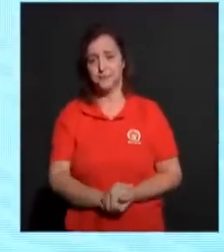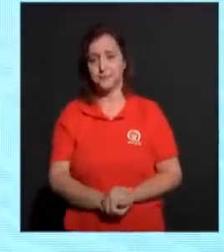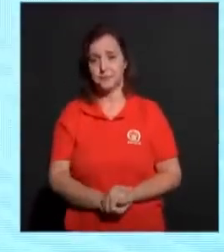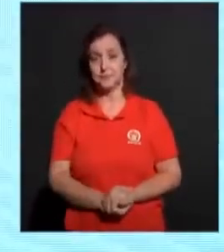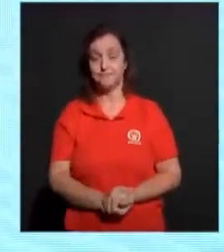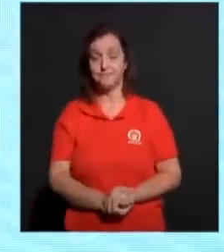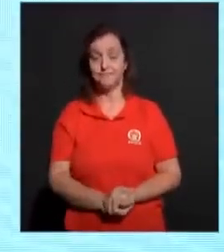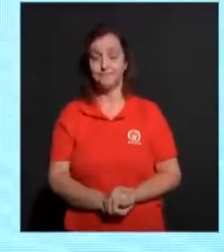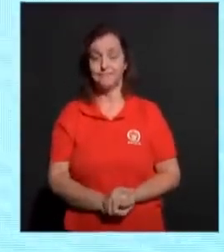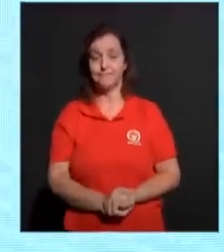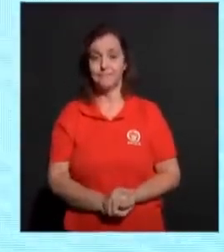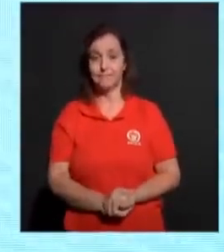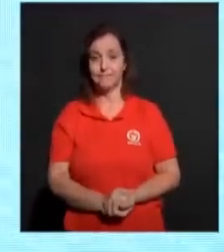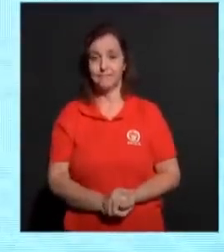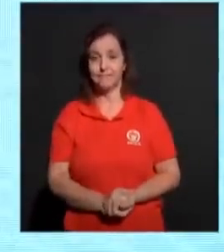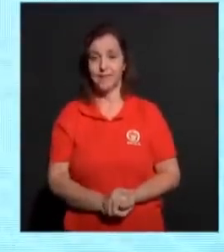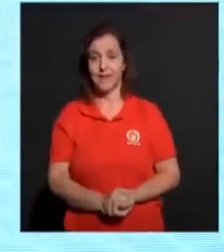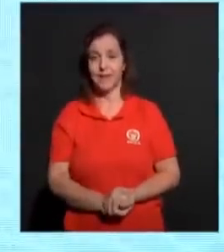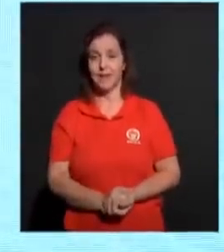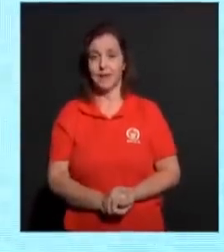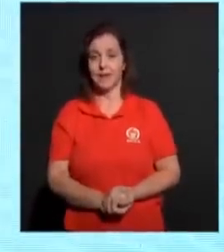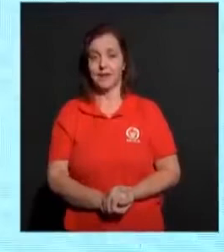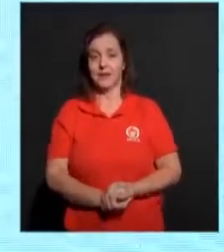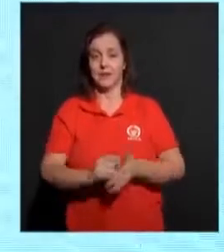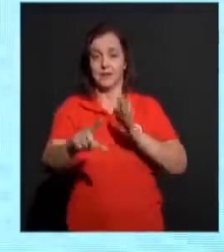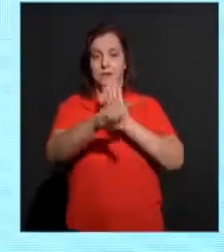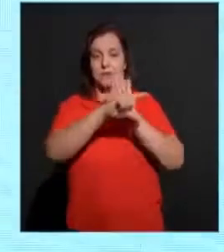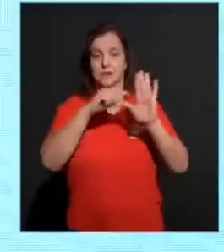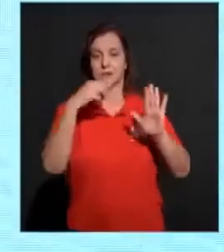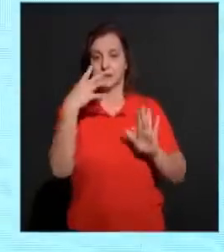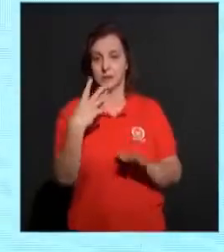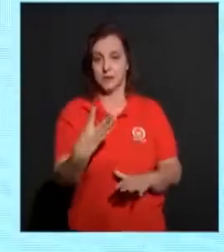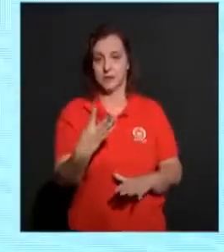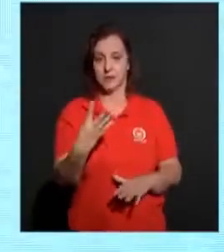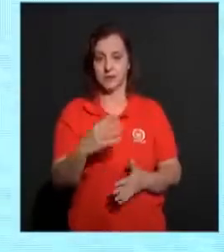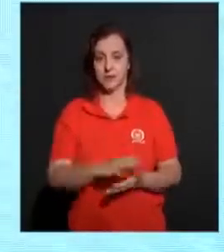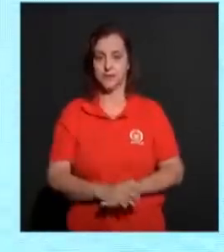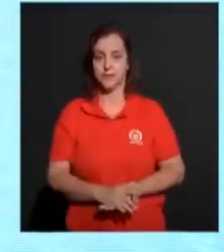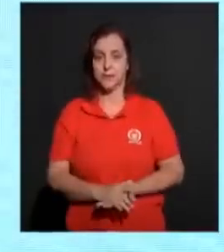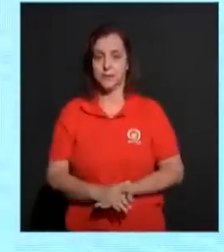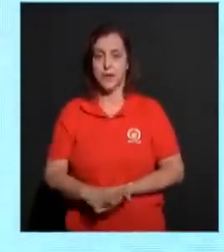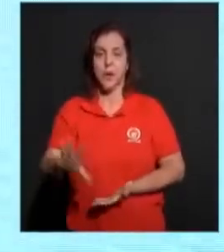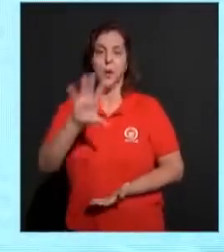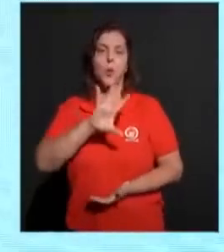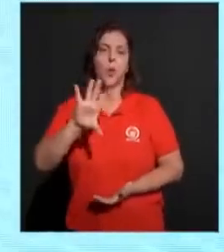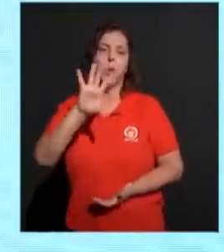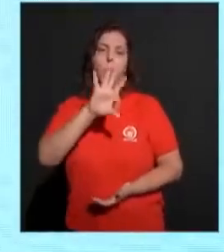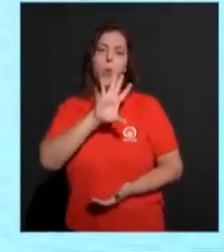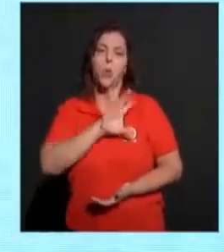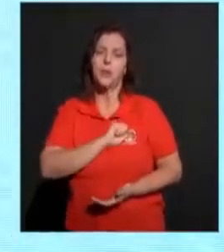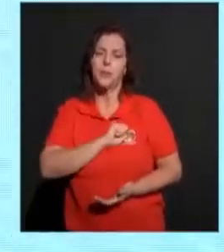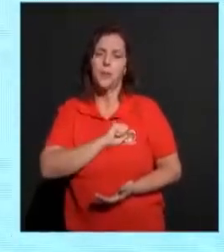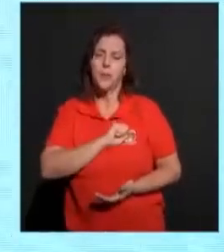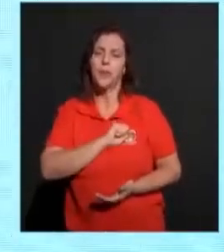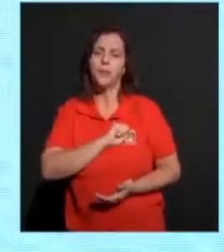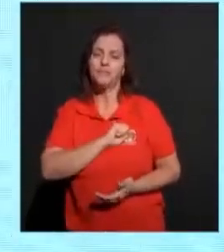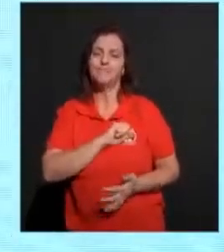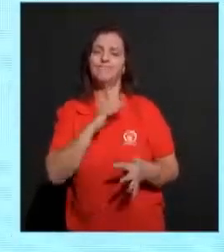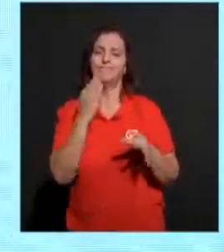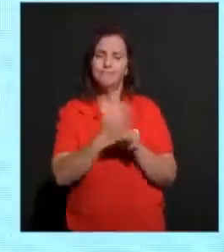Do versículo 4, ele diz, o amor é sofredor.